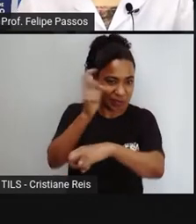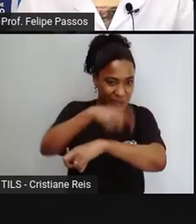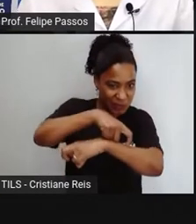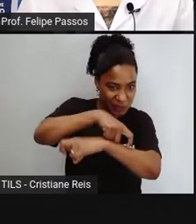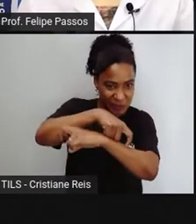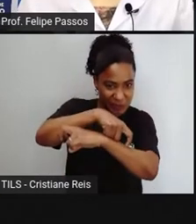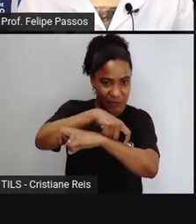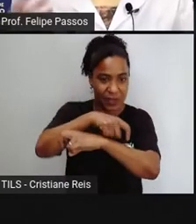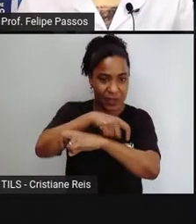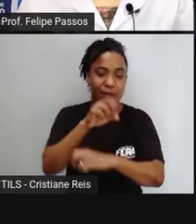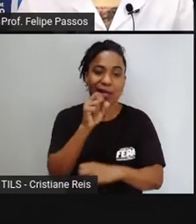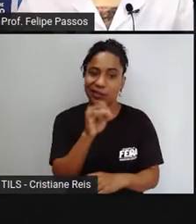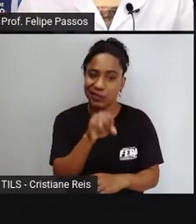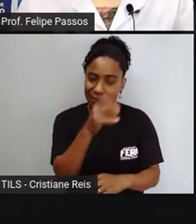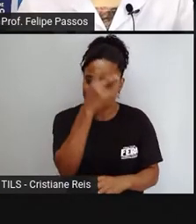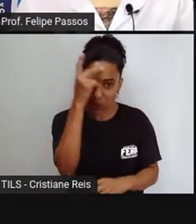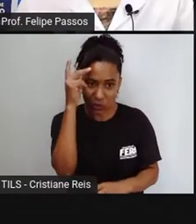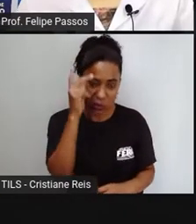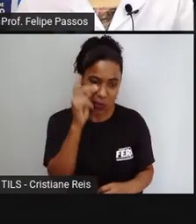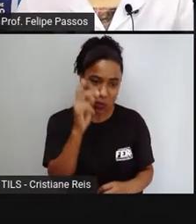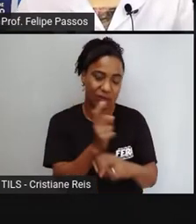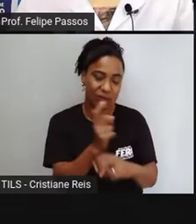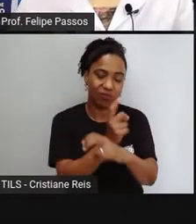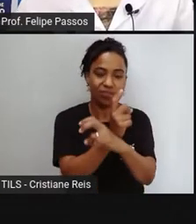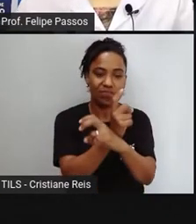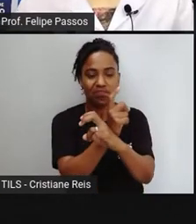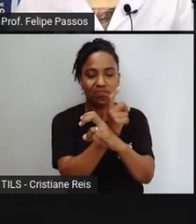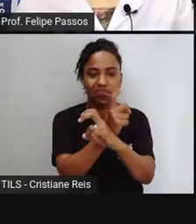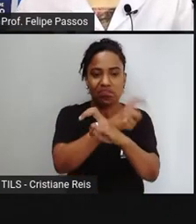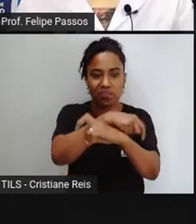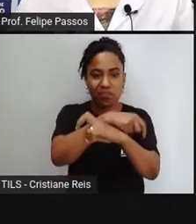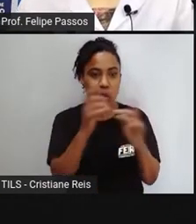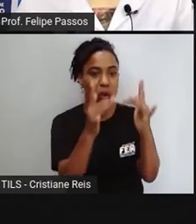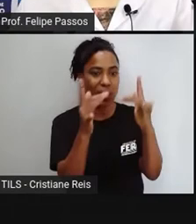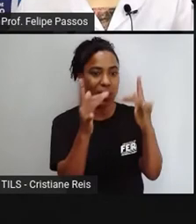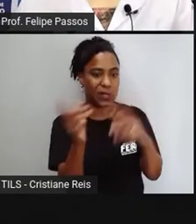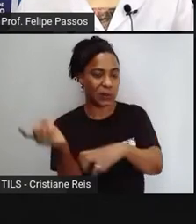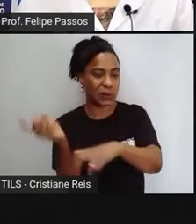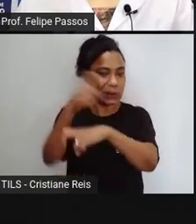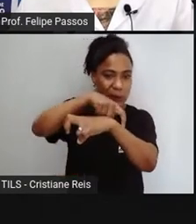escorpião, para se defender, ele vai causar um acidente.